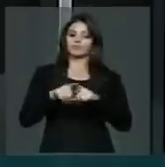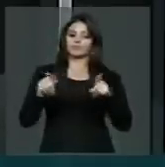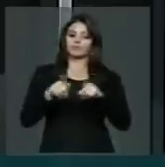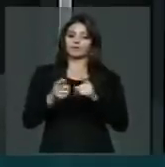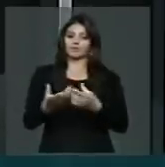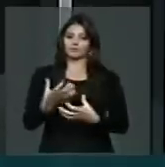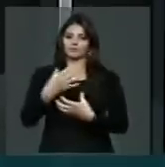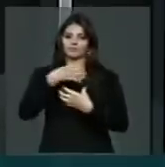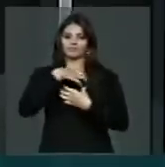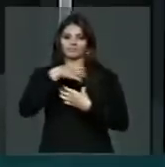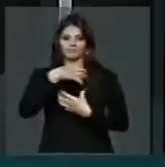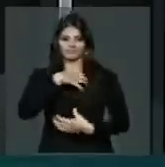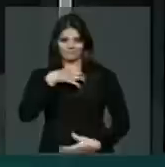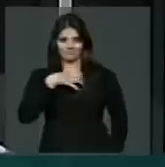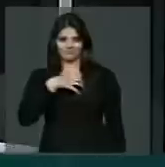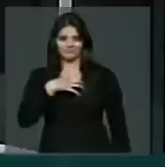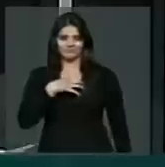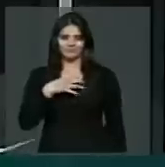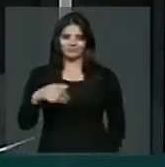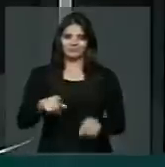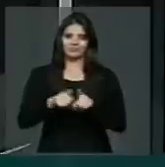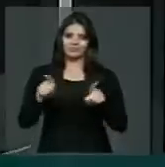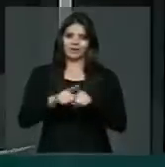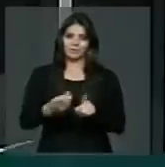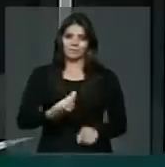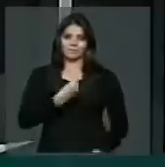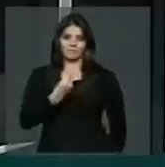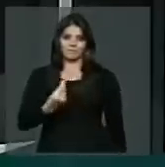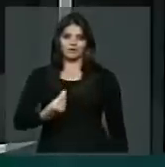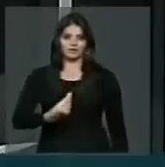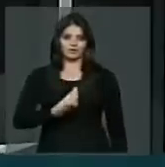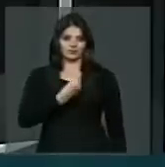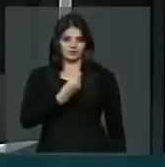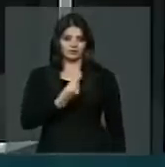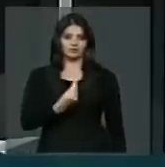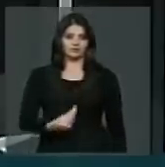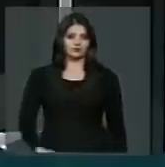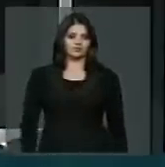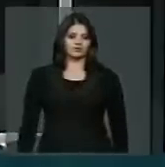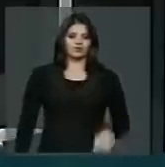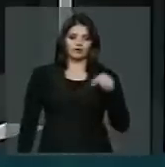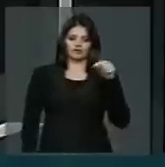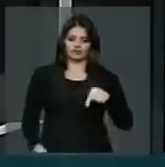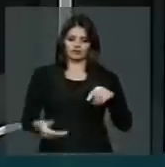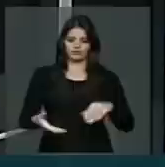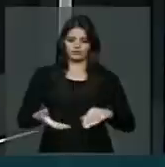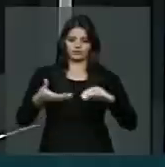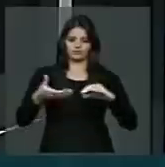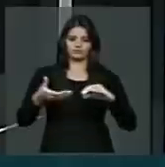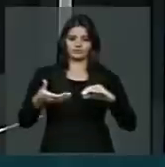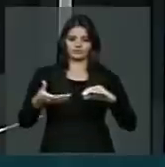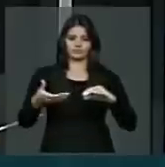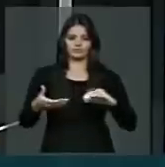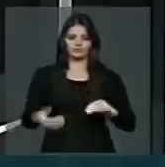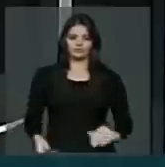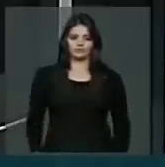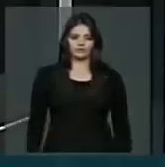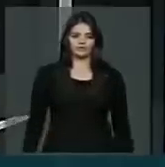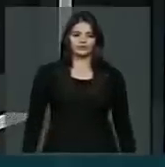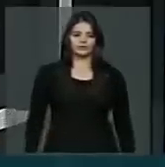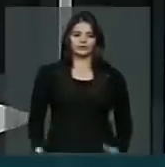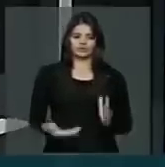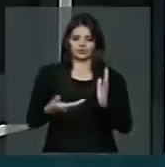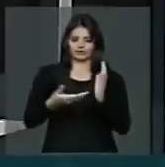sentimentos, a nossa presença aqui no Congresso Nacional, na